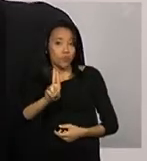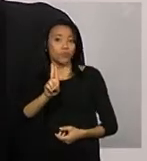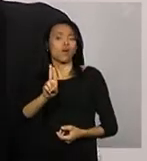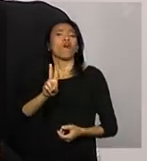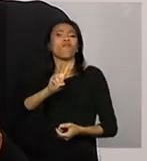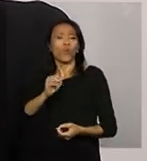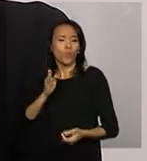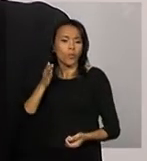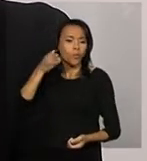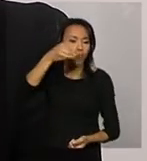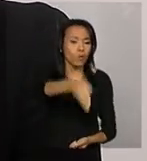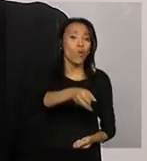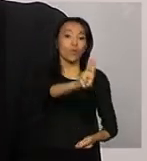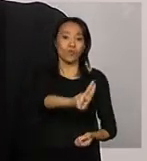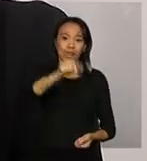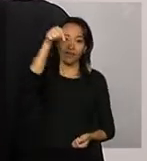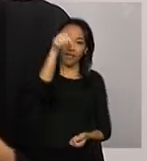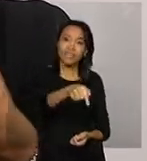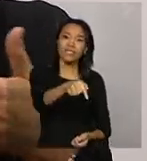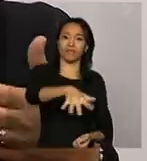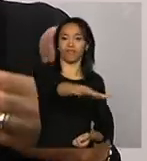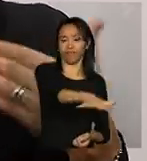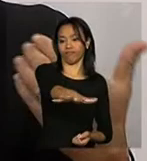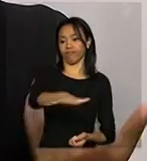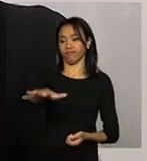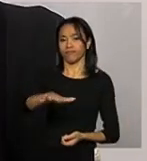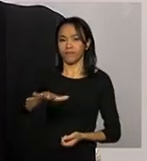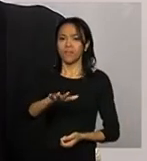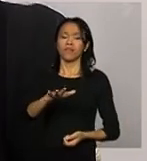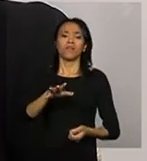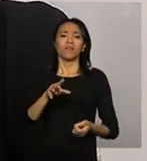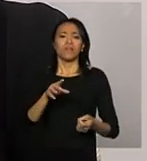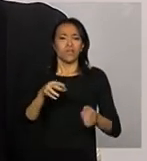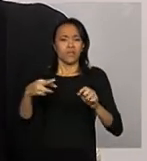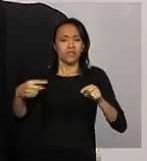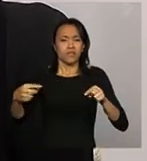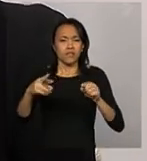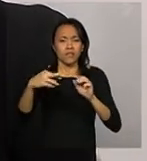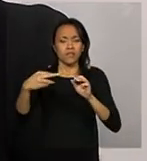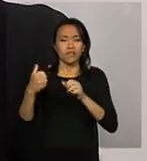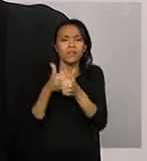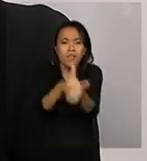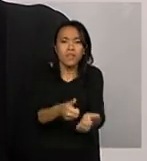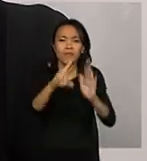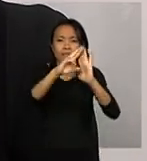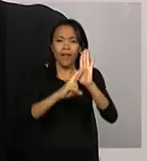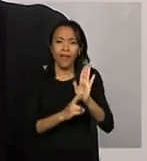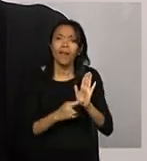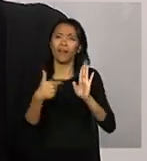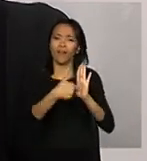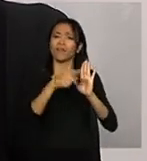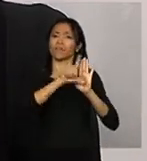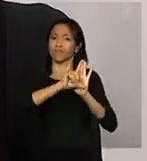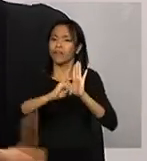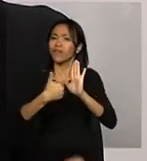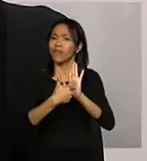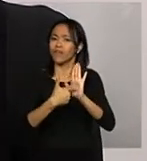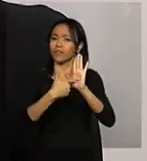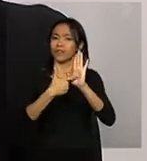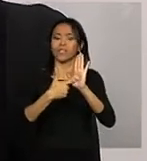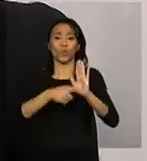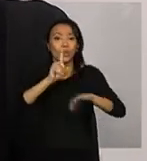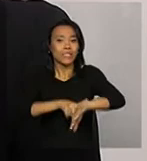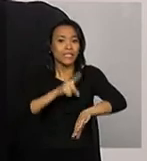foi usado dentro de toda a normalidade, dentro de todas as... Tendo como parâmetros as normativas, os